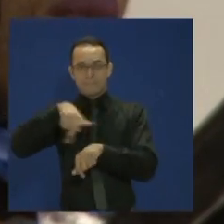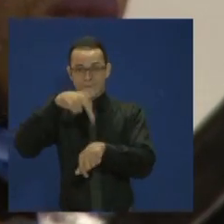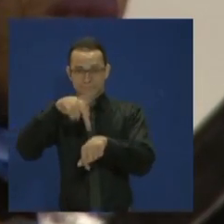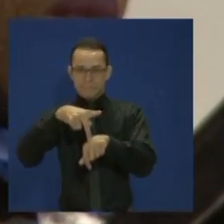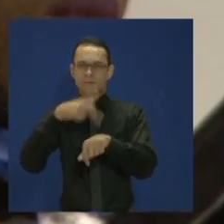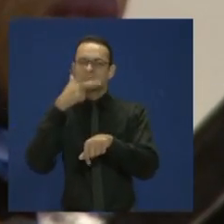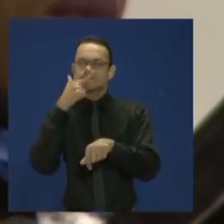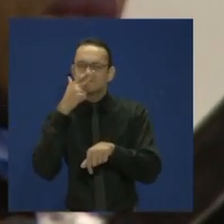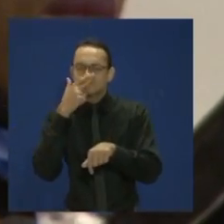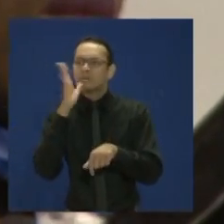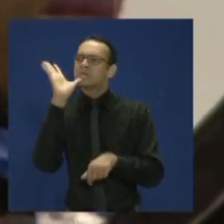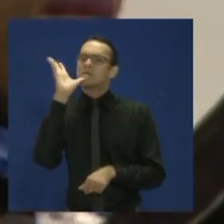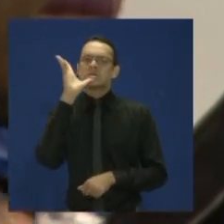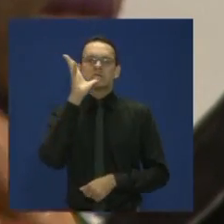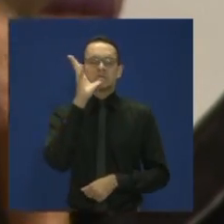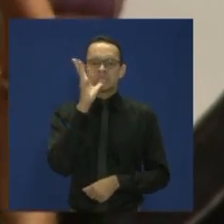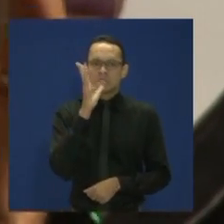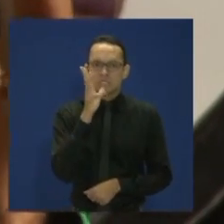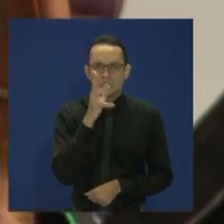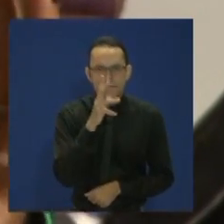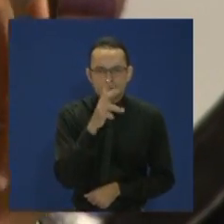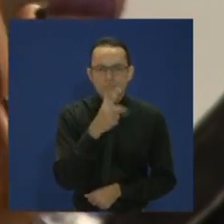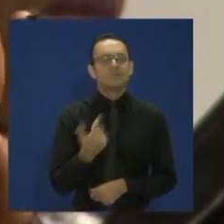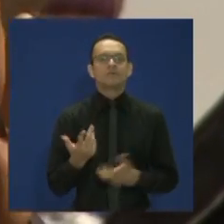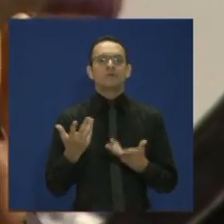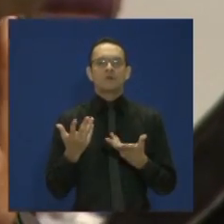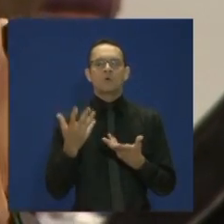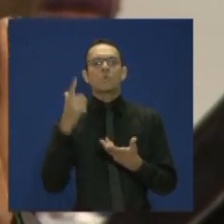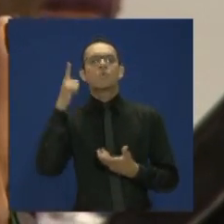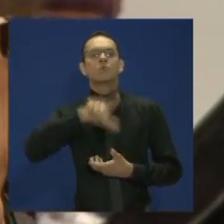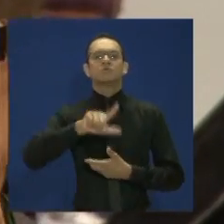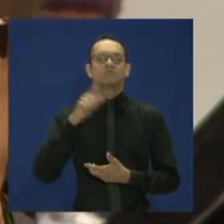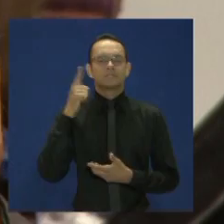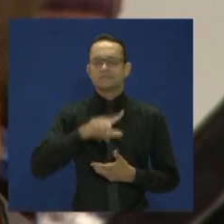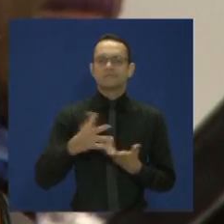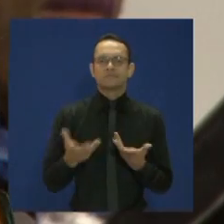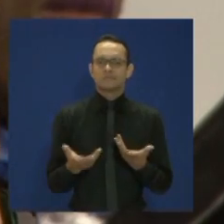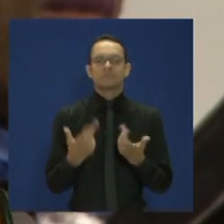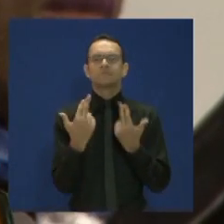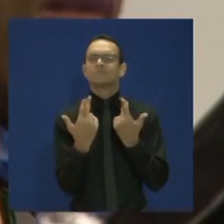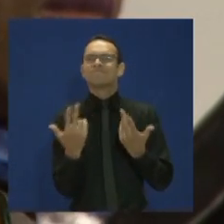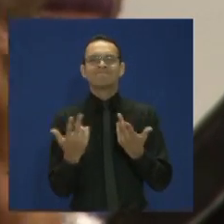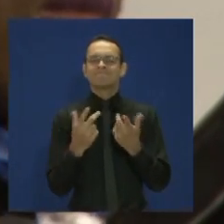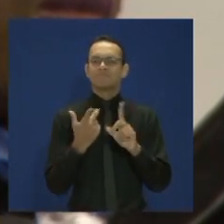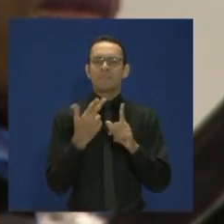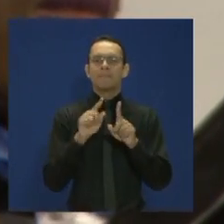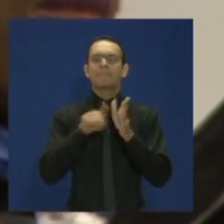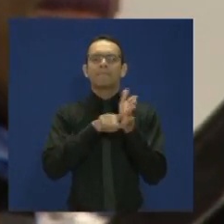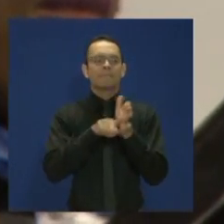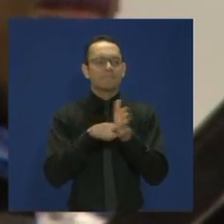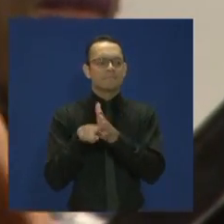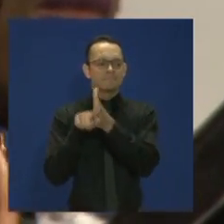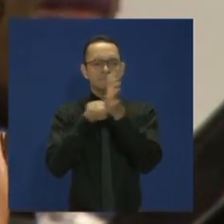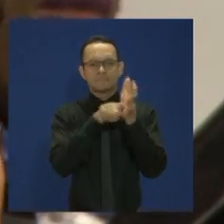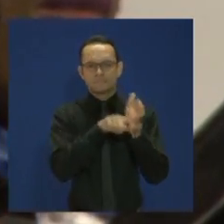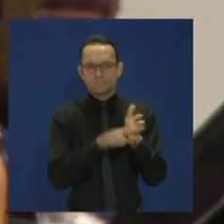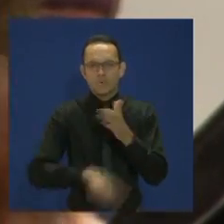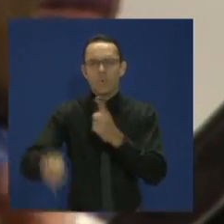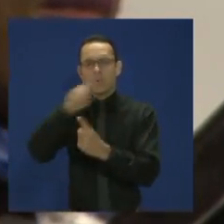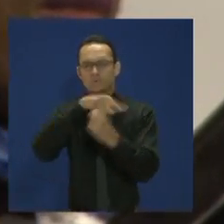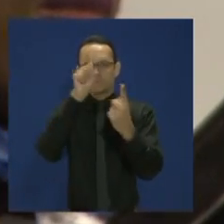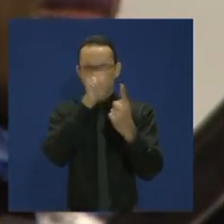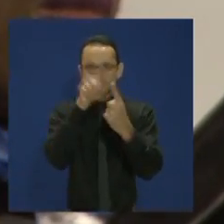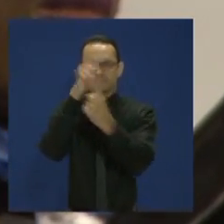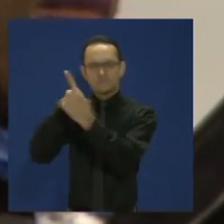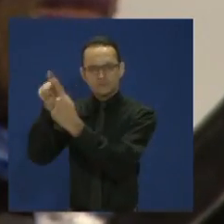longe, muito longe, de alcançar índices minimamente razoáveis na educação em todos os